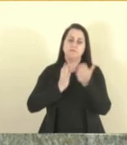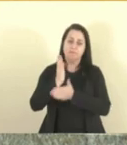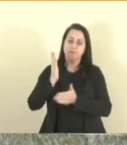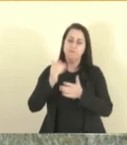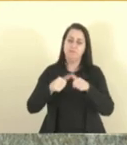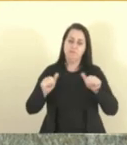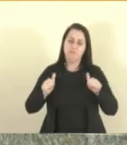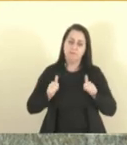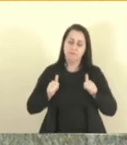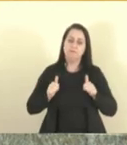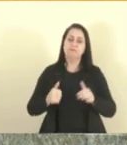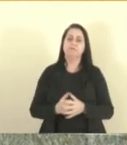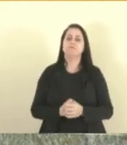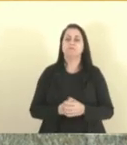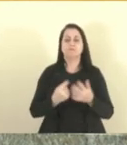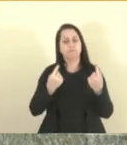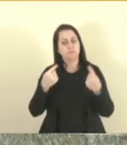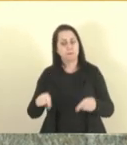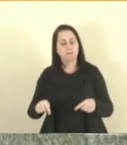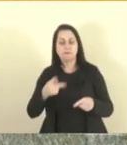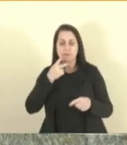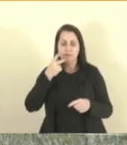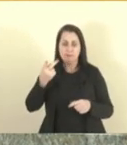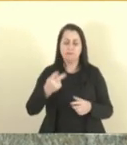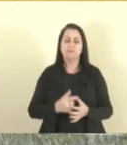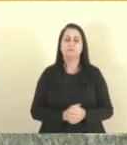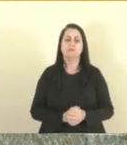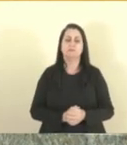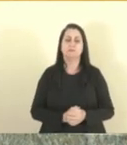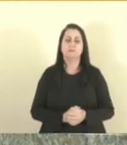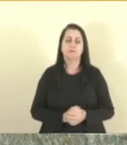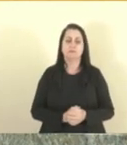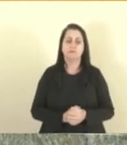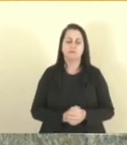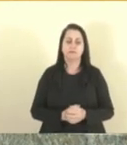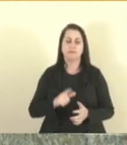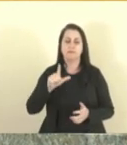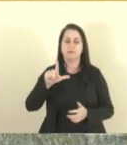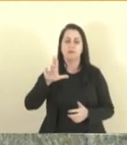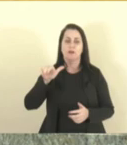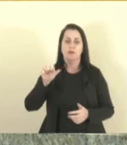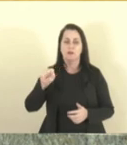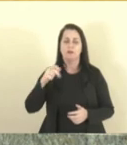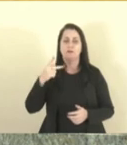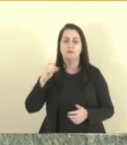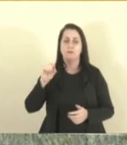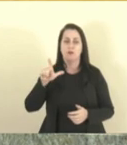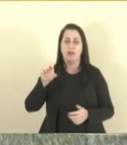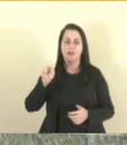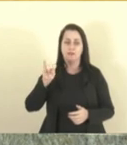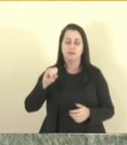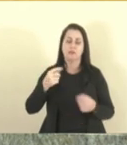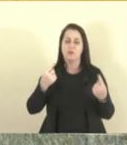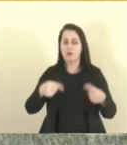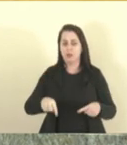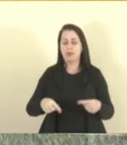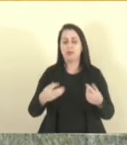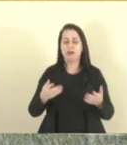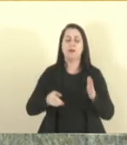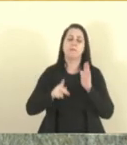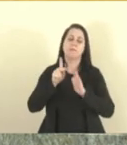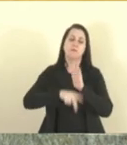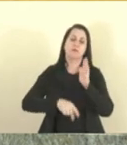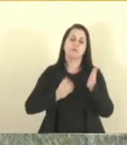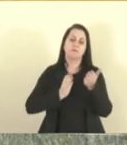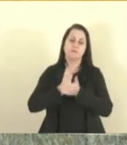permaneçam como estão. Os contrários se manifestem verbalmente. Deputado Lucas Polesi, contrário. Aprovado o projeto. A